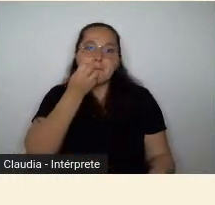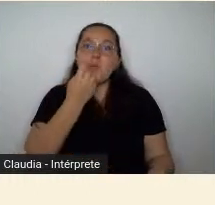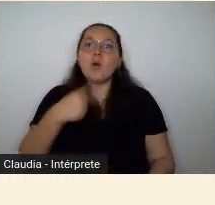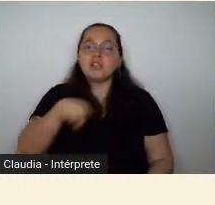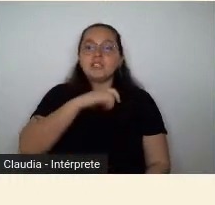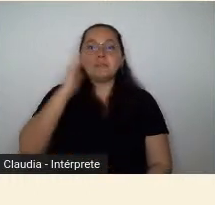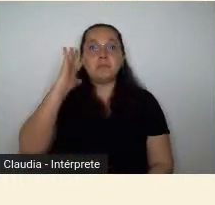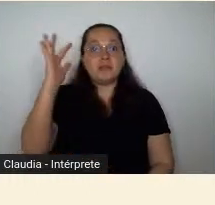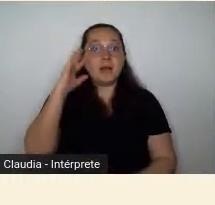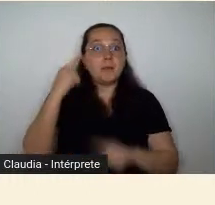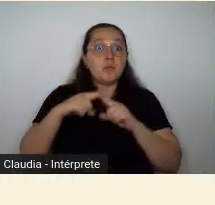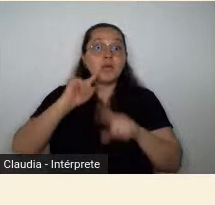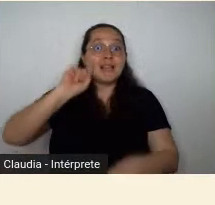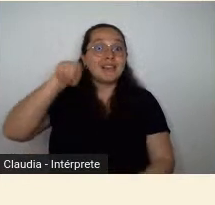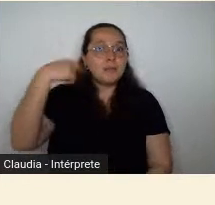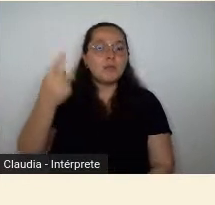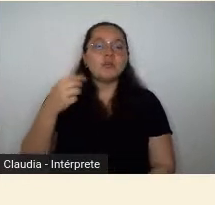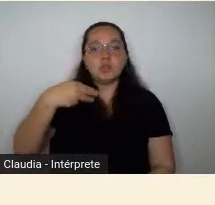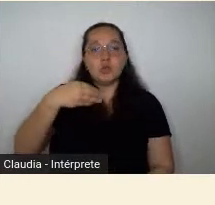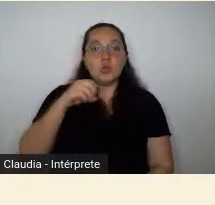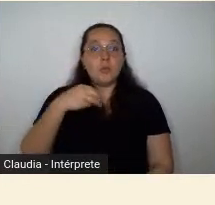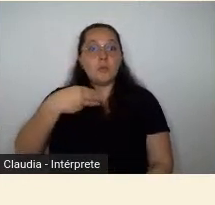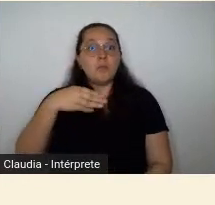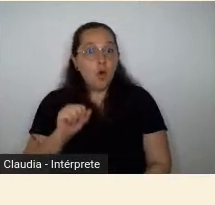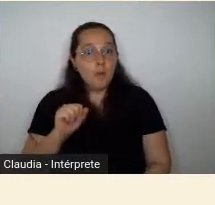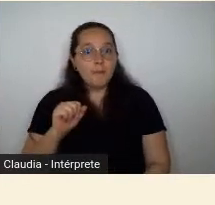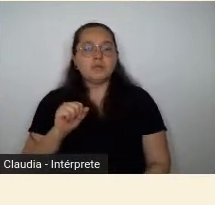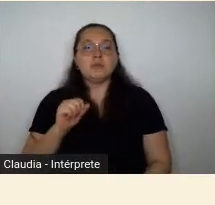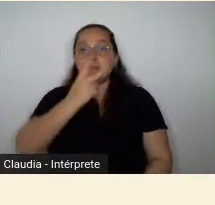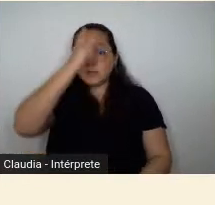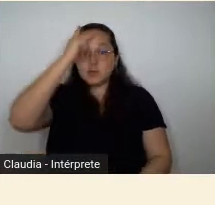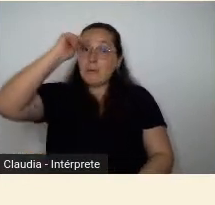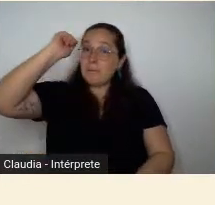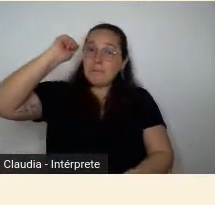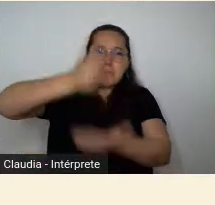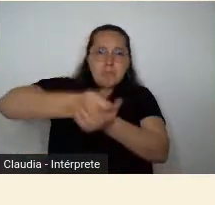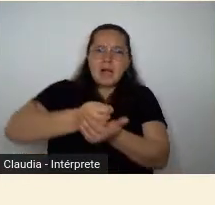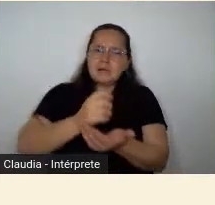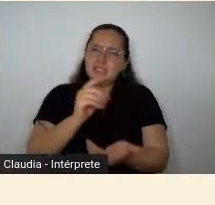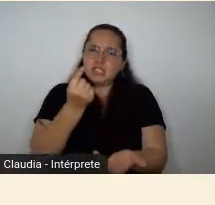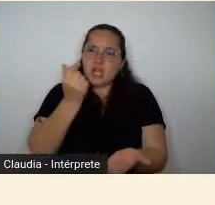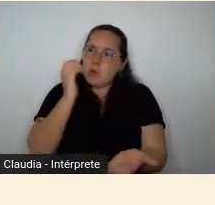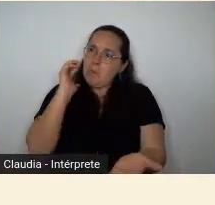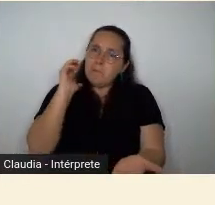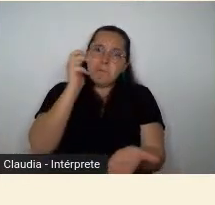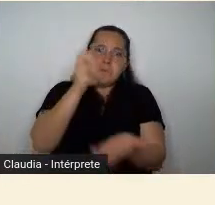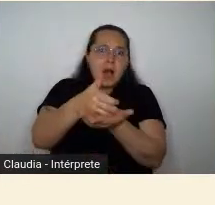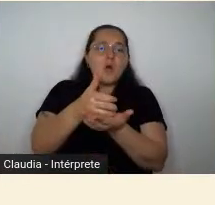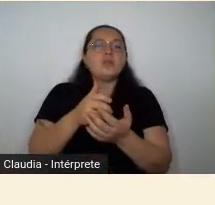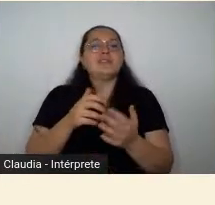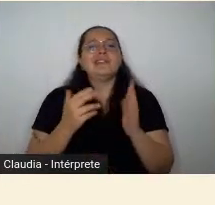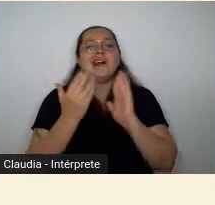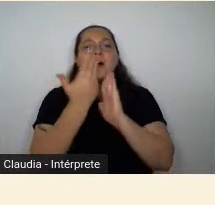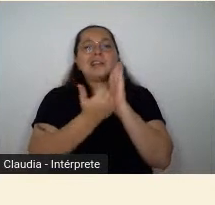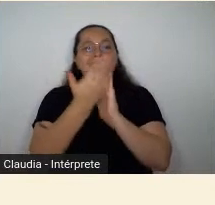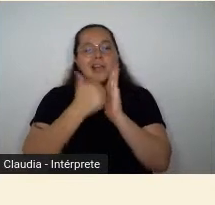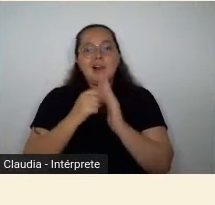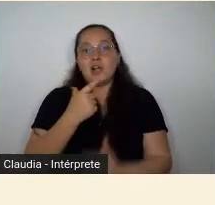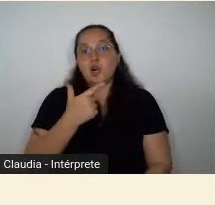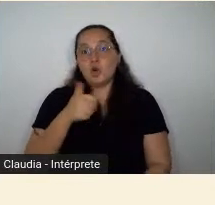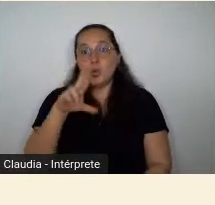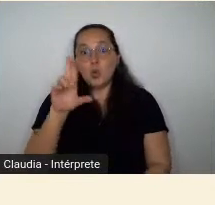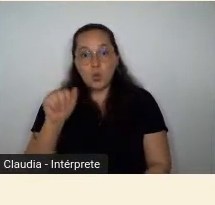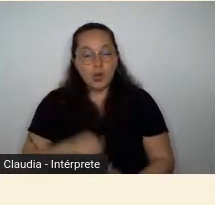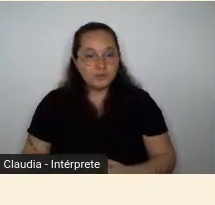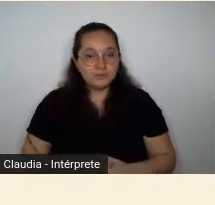alucinante pago pela tela, a lua, do sucesso que foi a exposição no MASP, Tarsila Popular, que nos anos 40